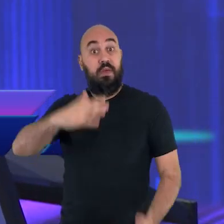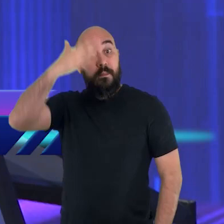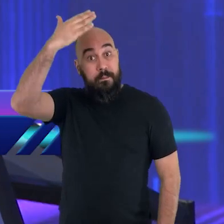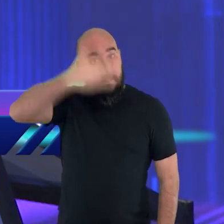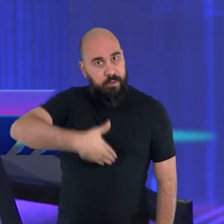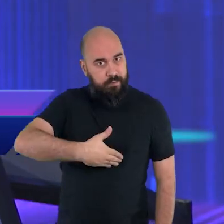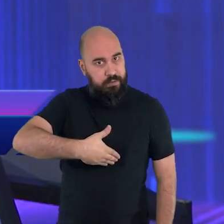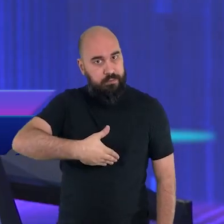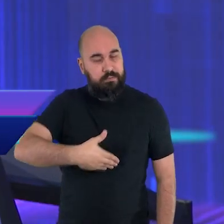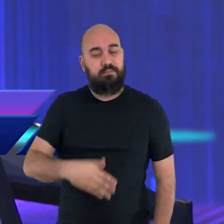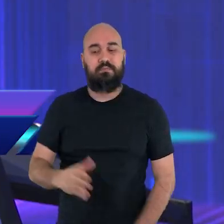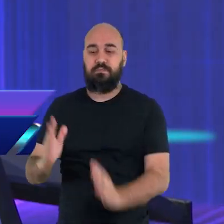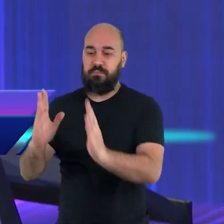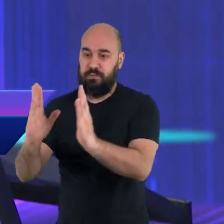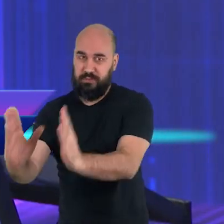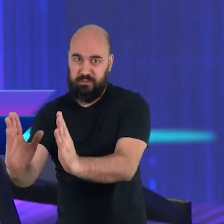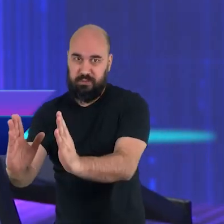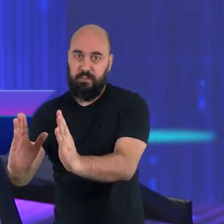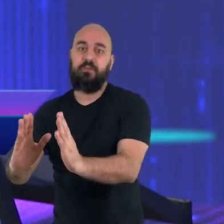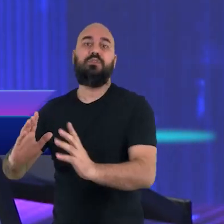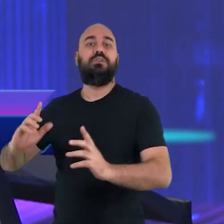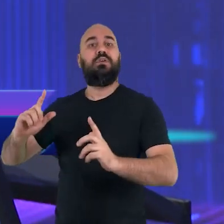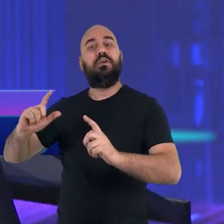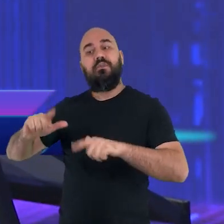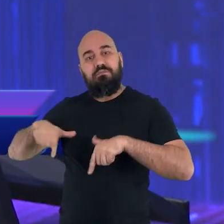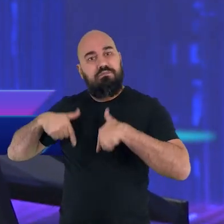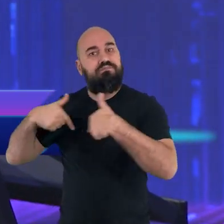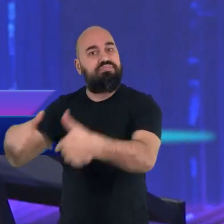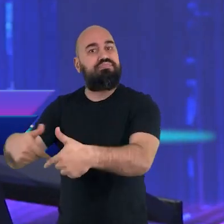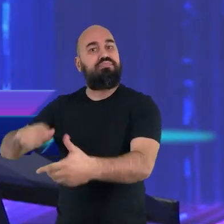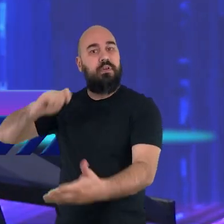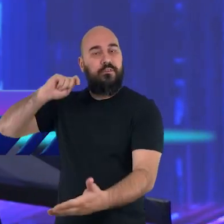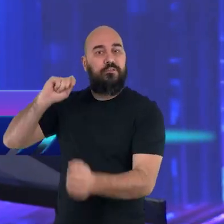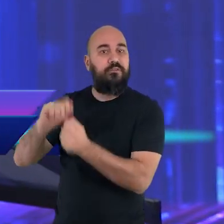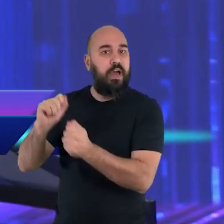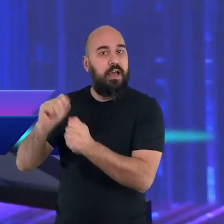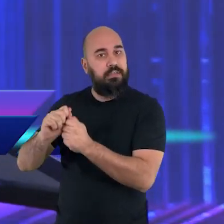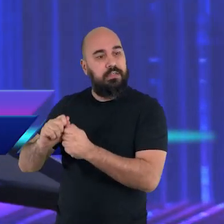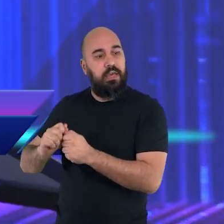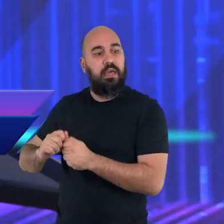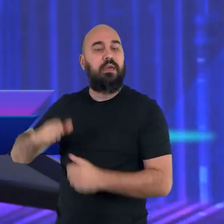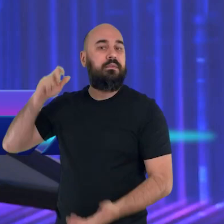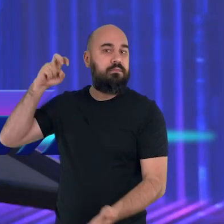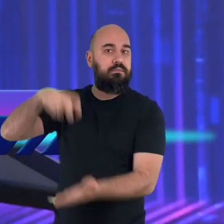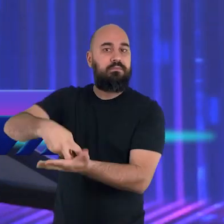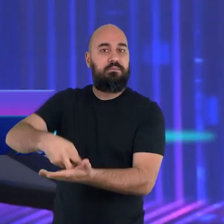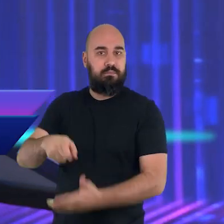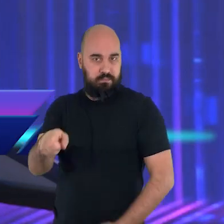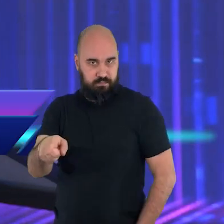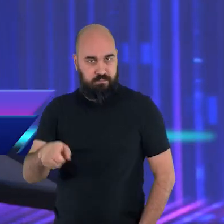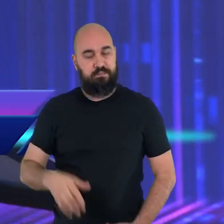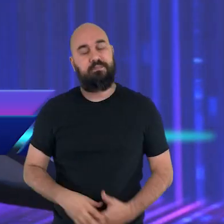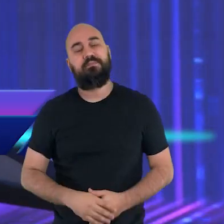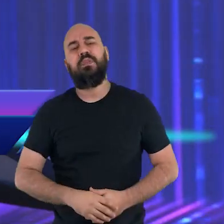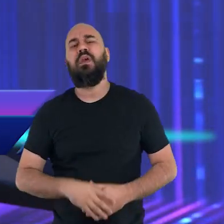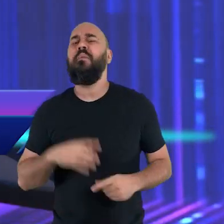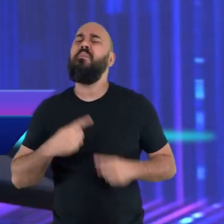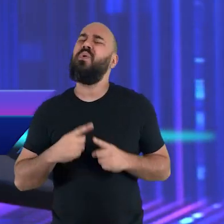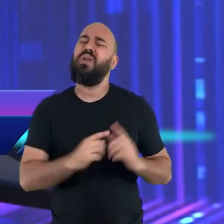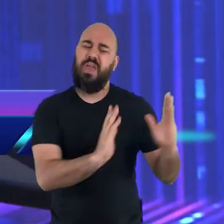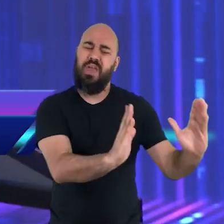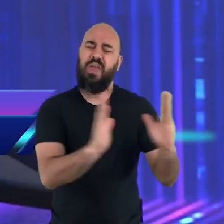de execução. Por que são três etapas desse juízo? Nós precisamos compreender